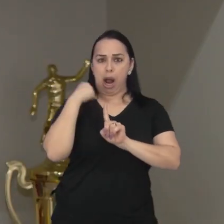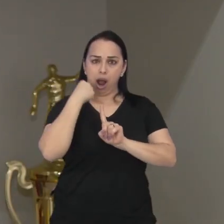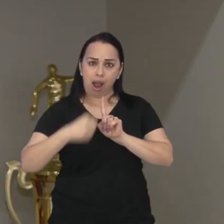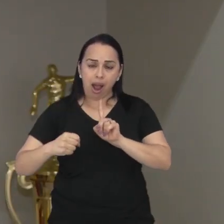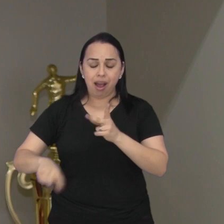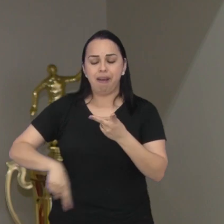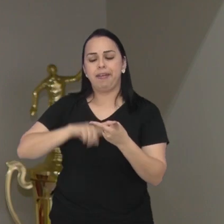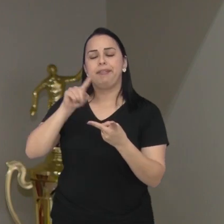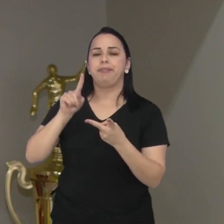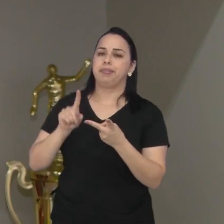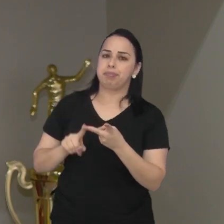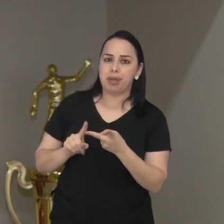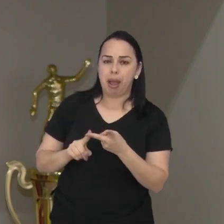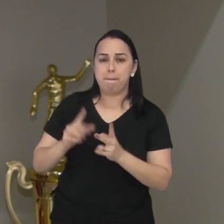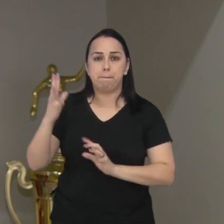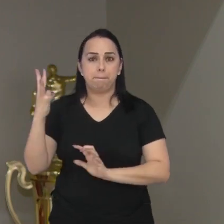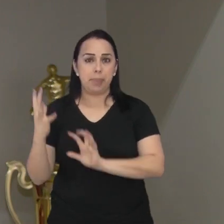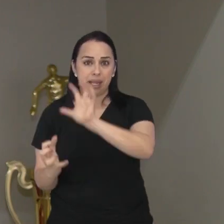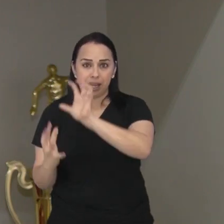sendo agredidos,